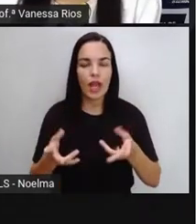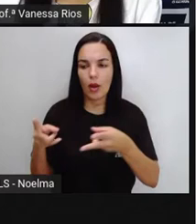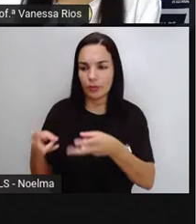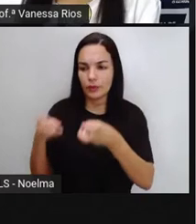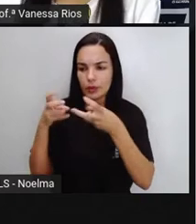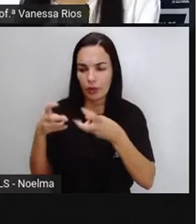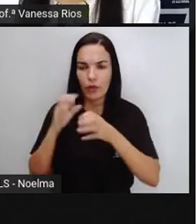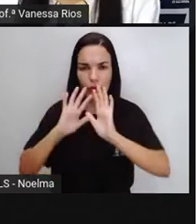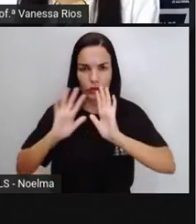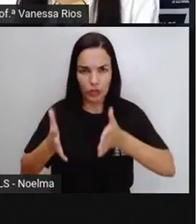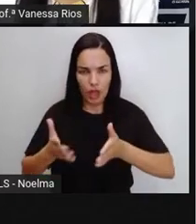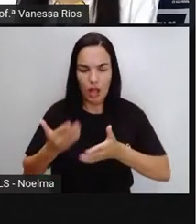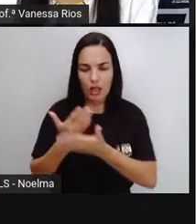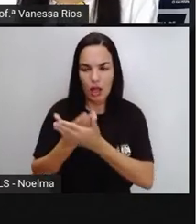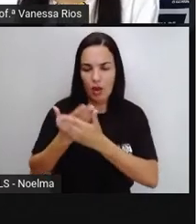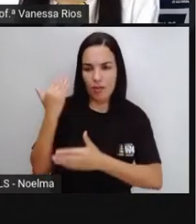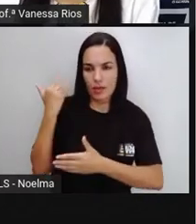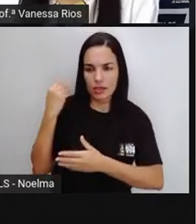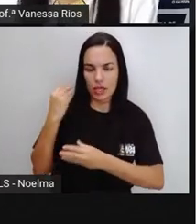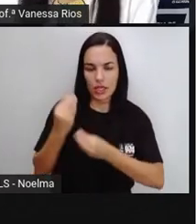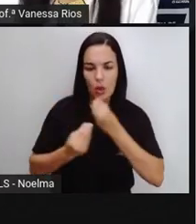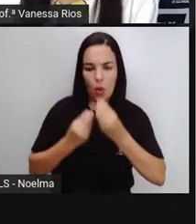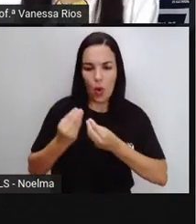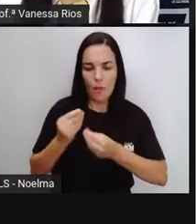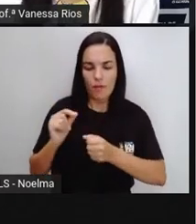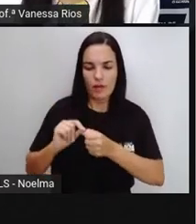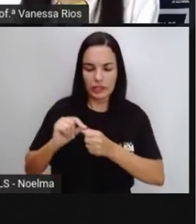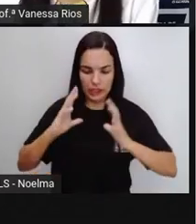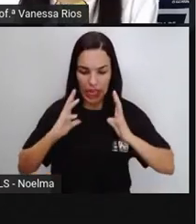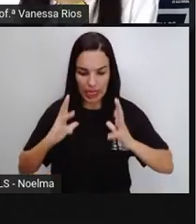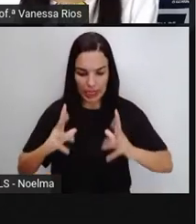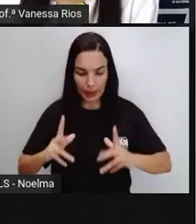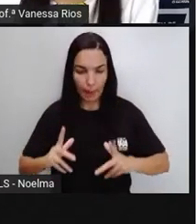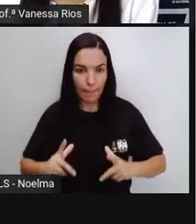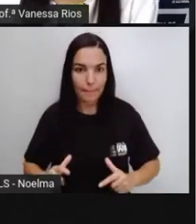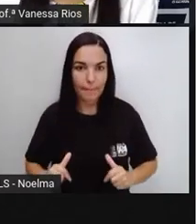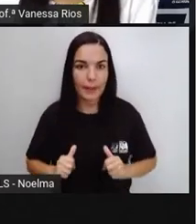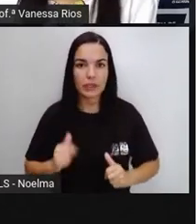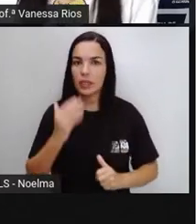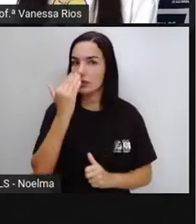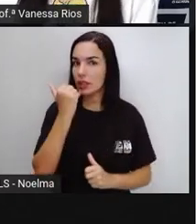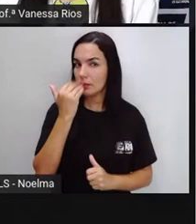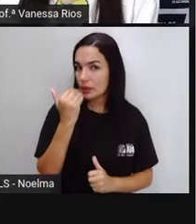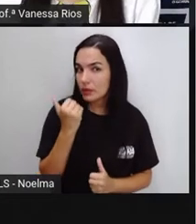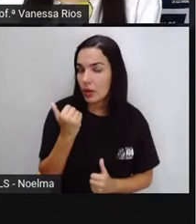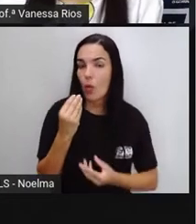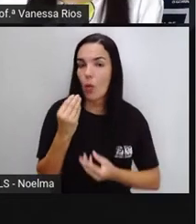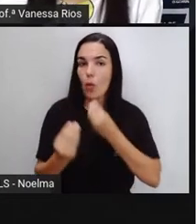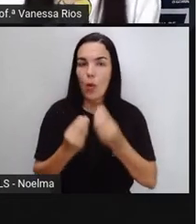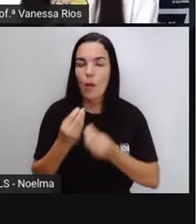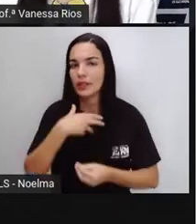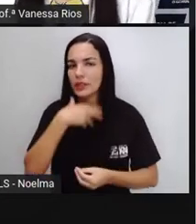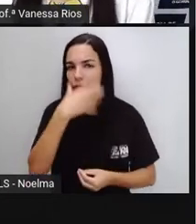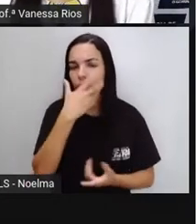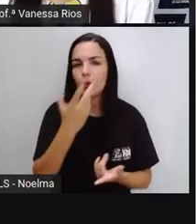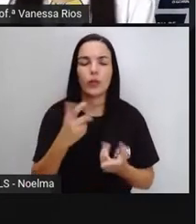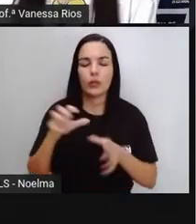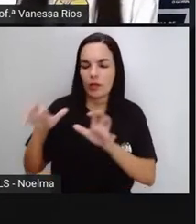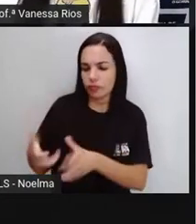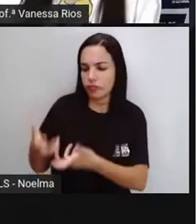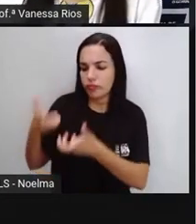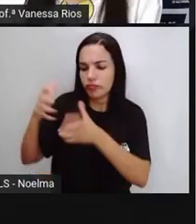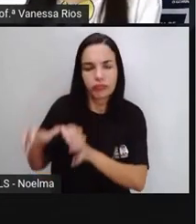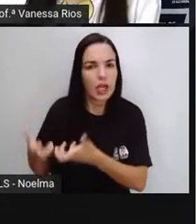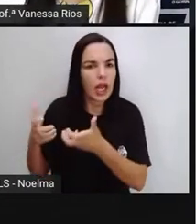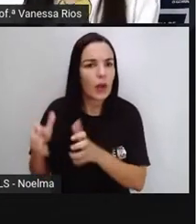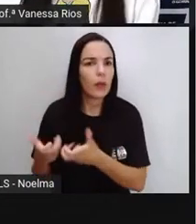importância do processo de higienização daquilo que a gente utiliza em nossa alimentação. Então as frutas, as verduras,